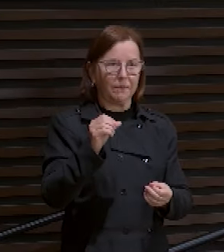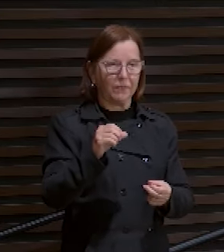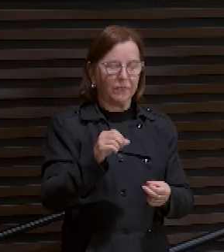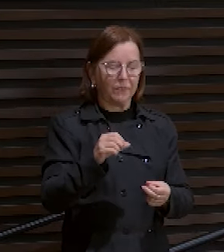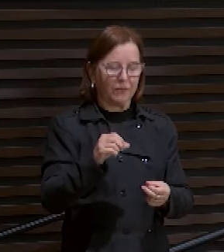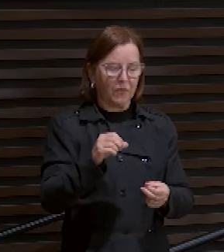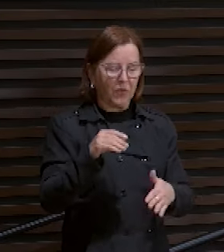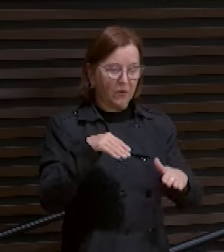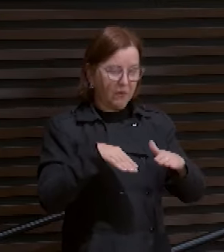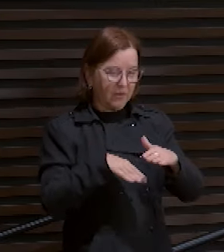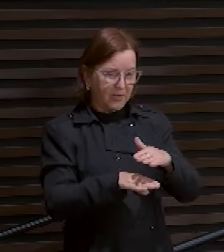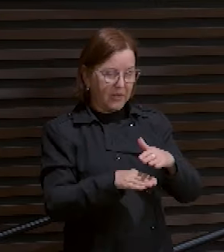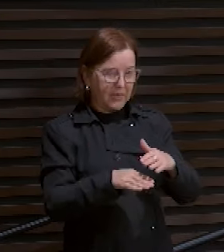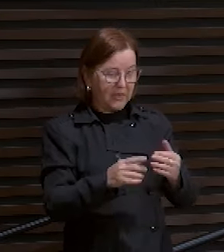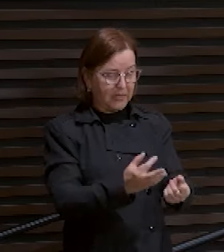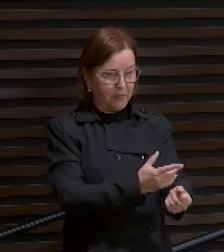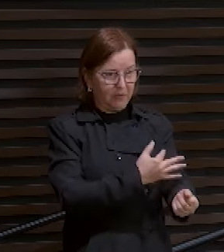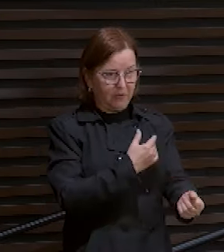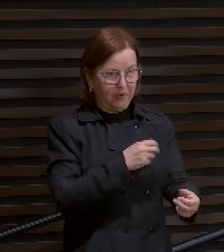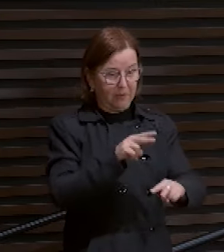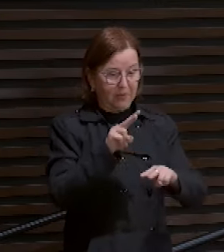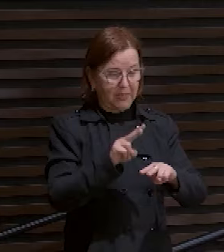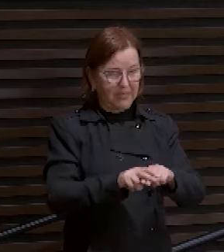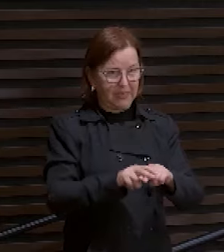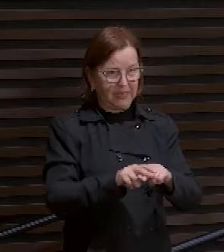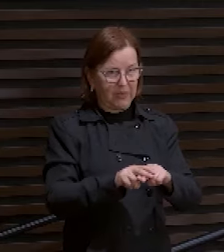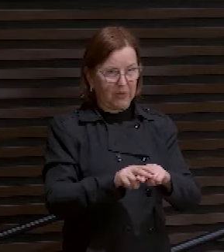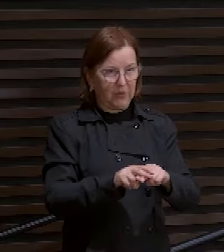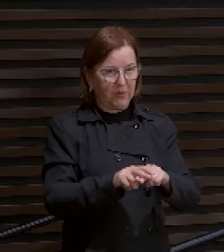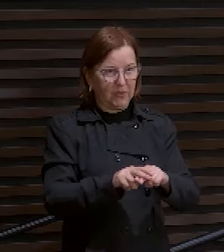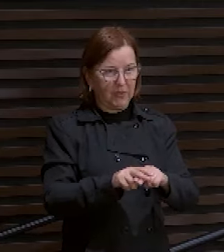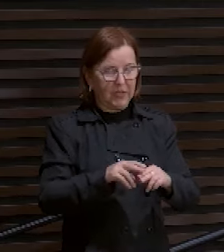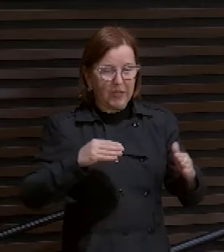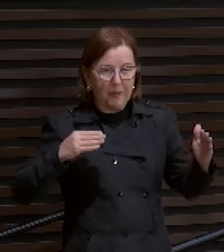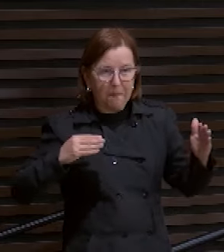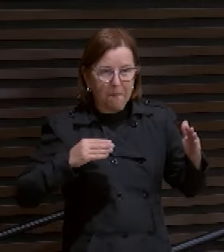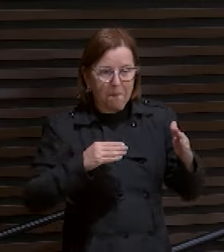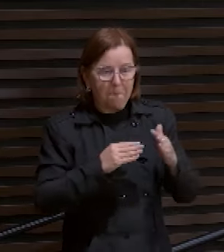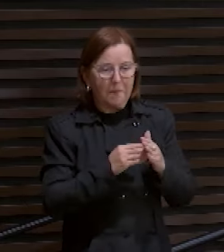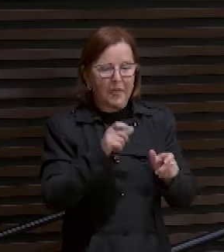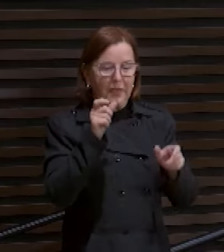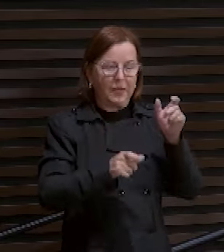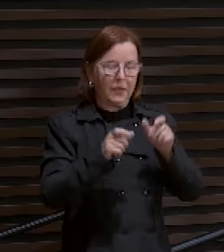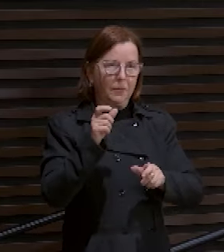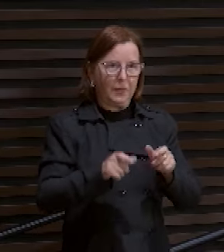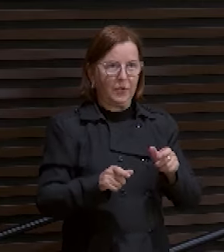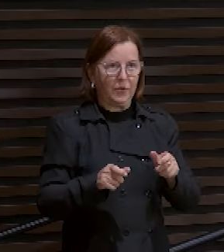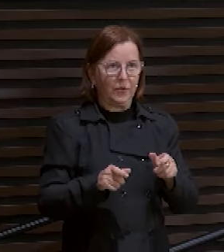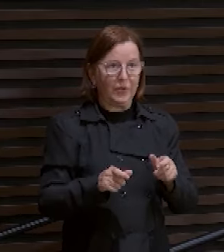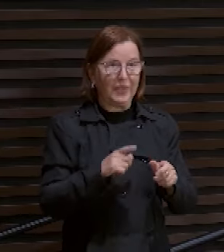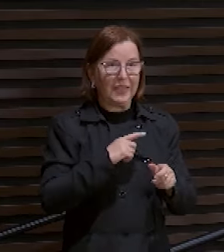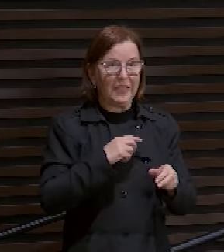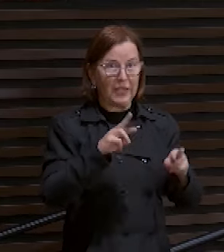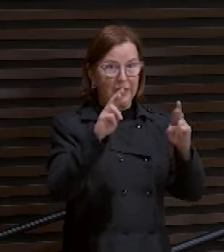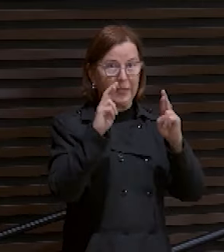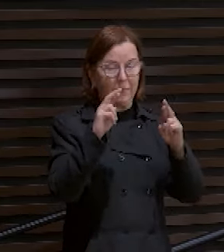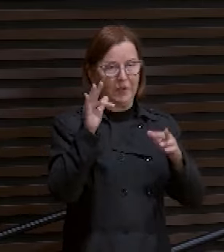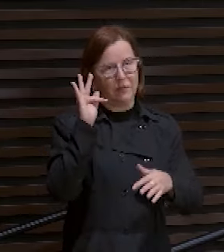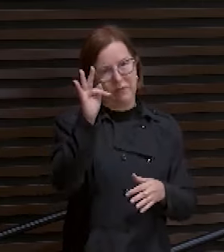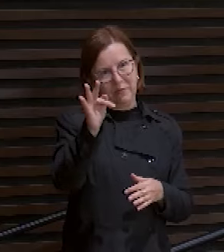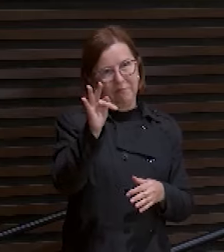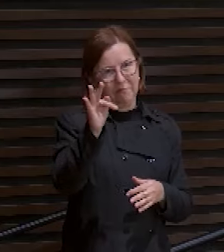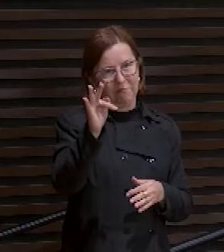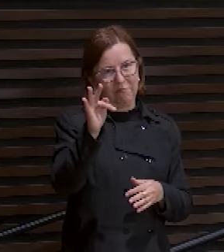O cativeiro que priva milhões de pessoas a nutrirem na alma a esperança do amanhã. Acaba a